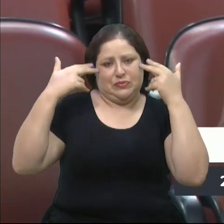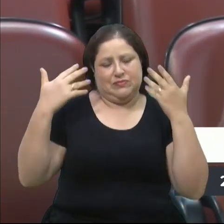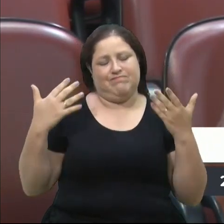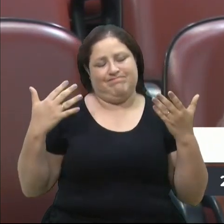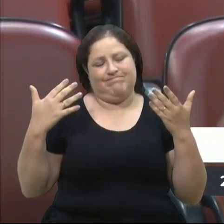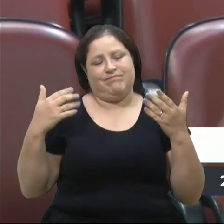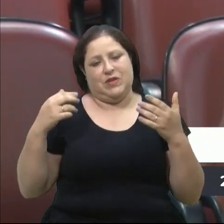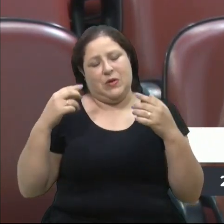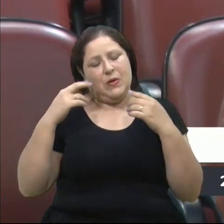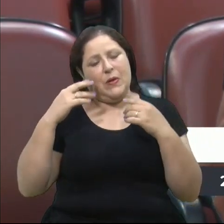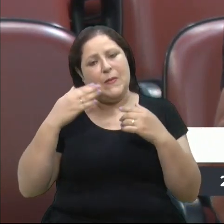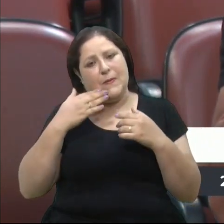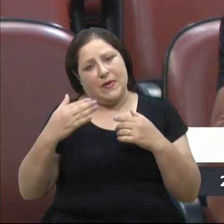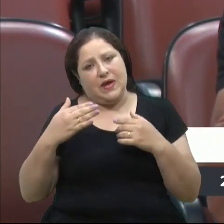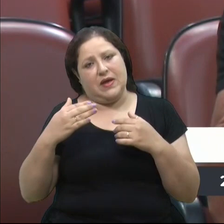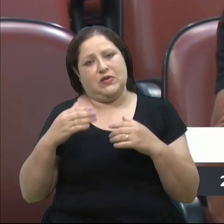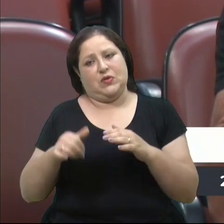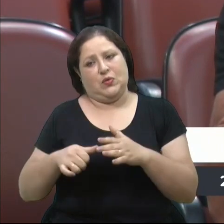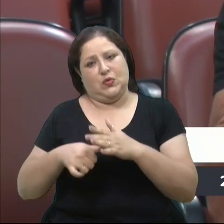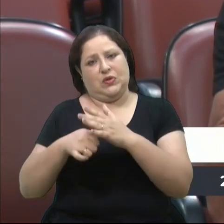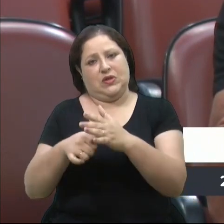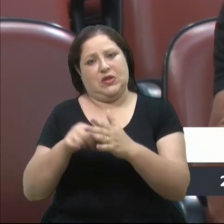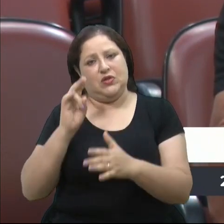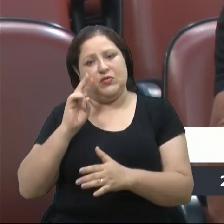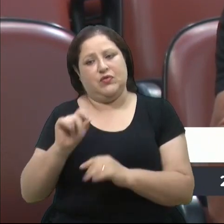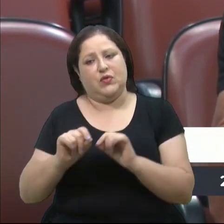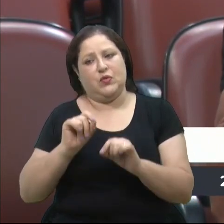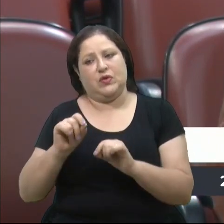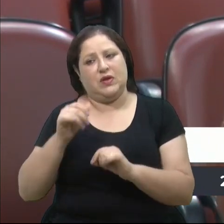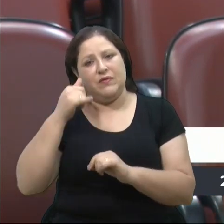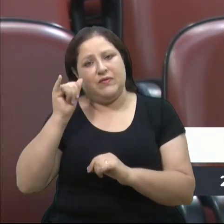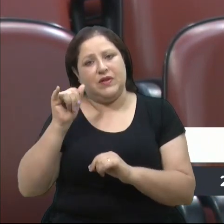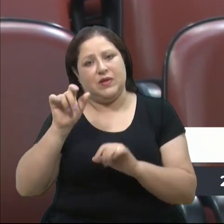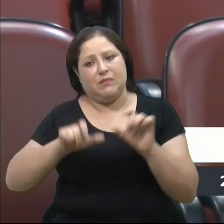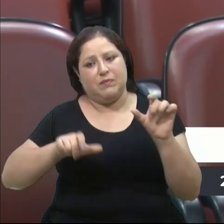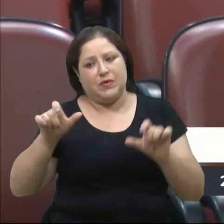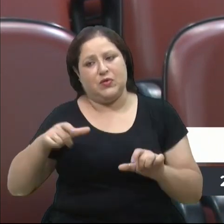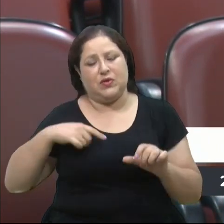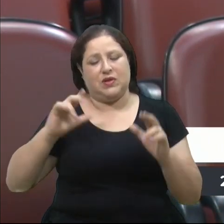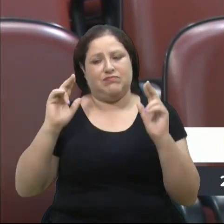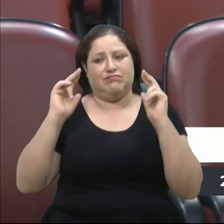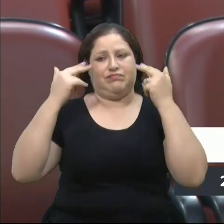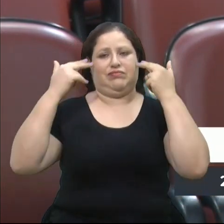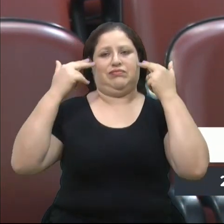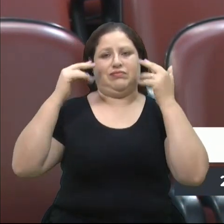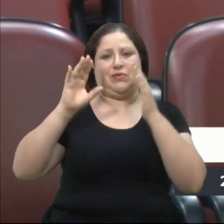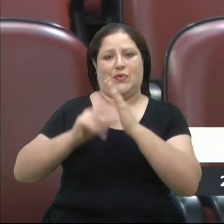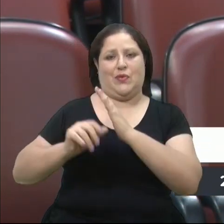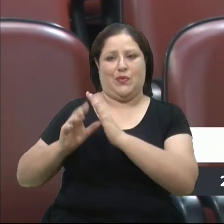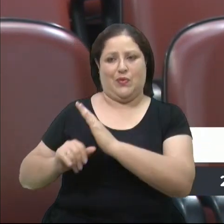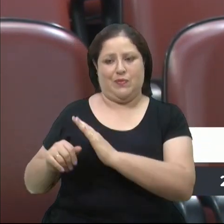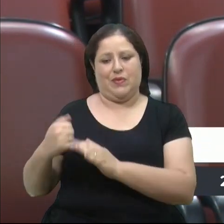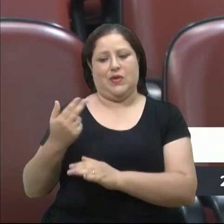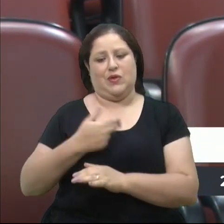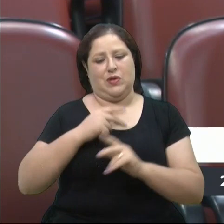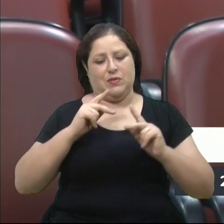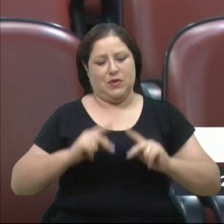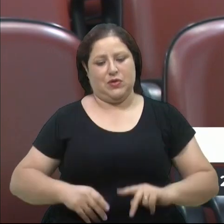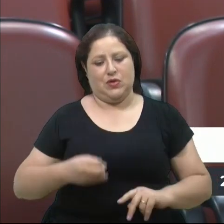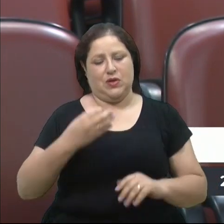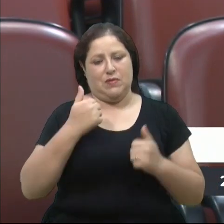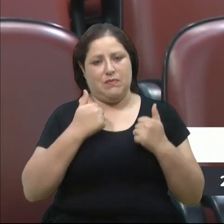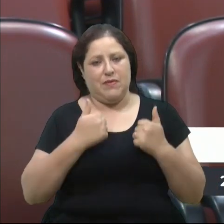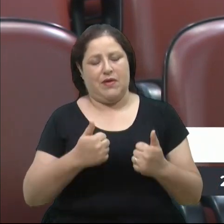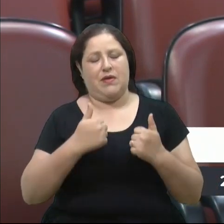o que pode ser feito para não deixar essas pessoas que cometendo assaltos para as nossas pessoas de bem, poder acessar